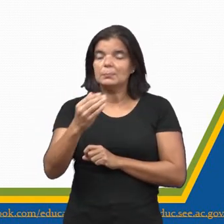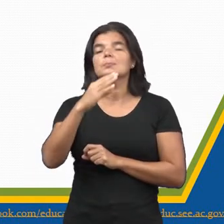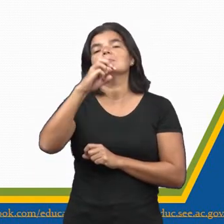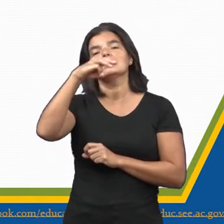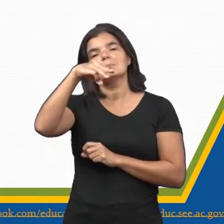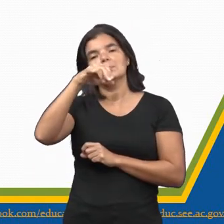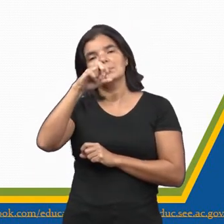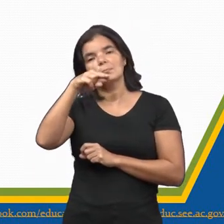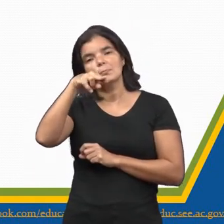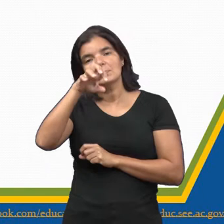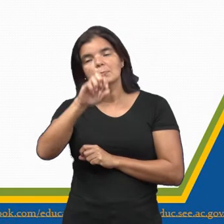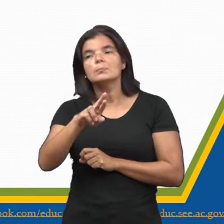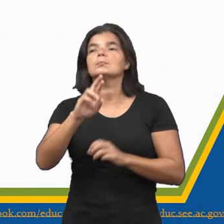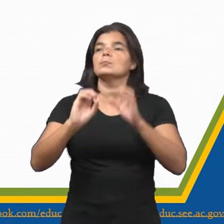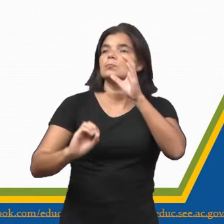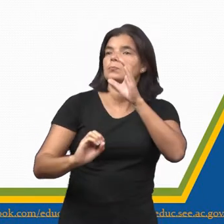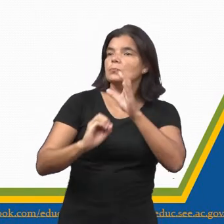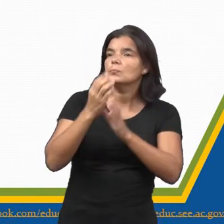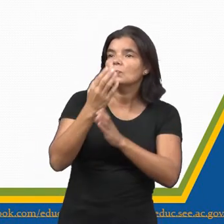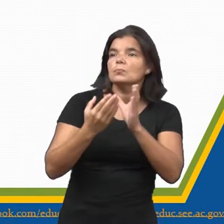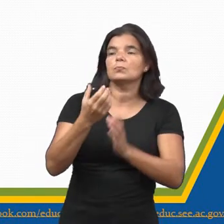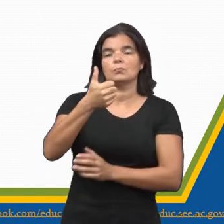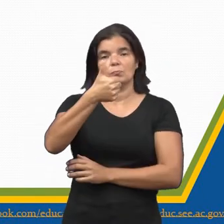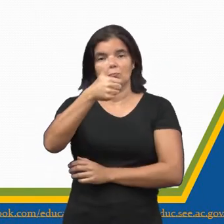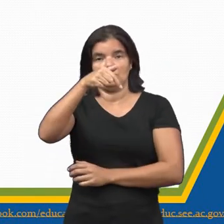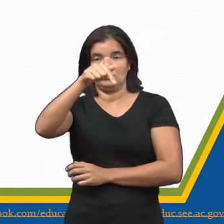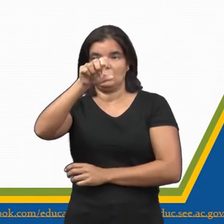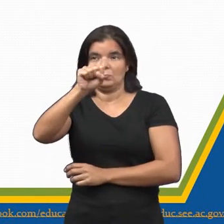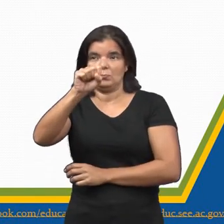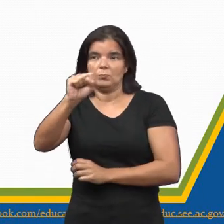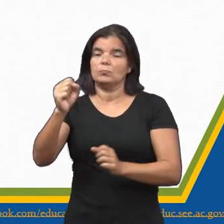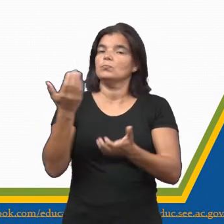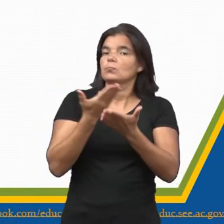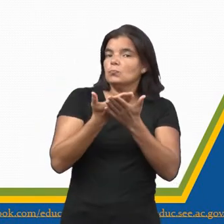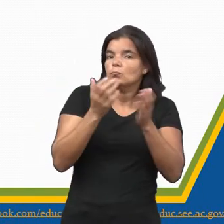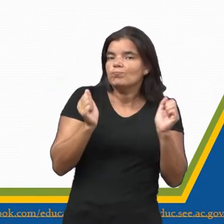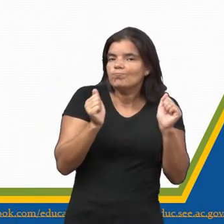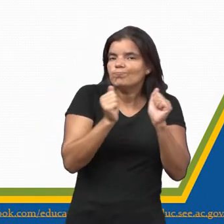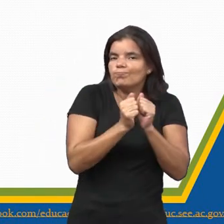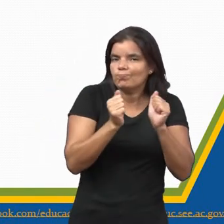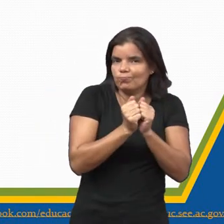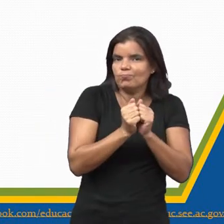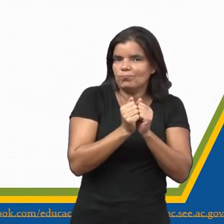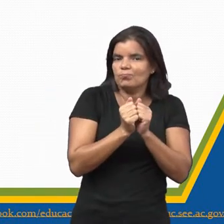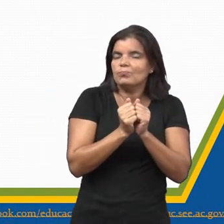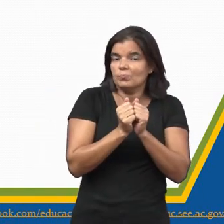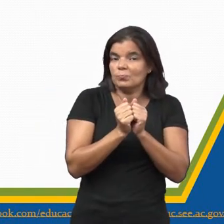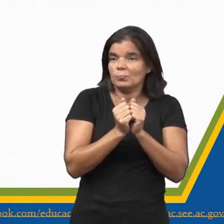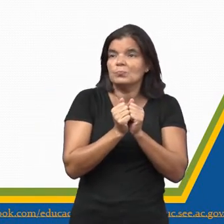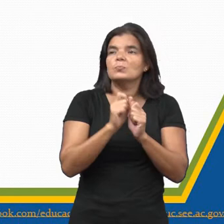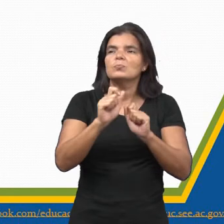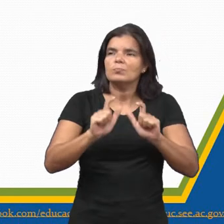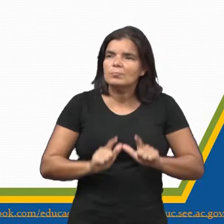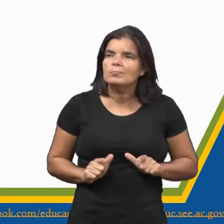de 1788. Estudantes unidos participaram dessa revolta separatista,